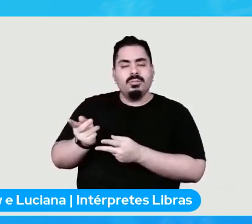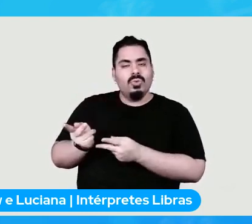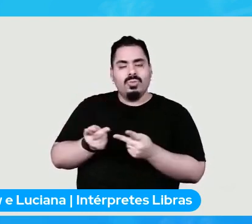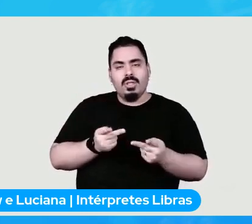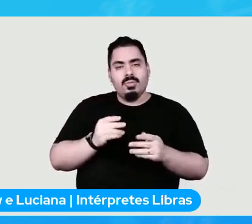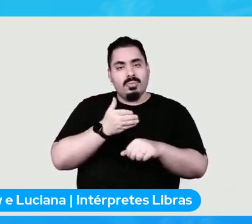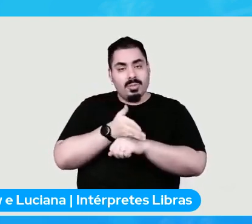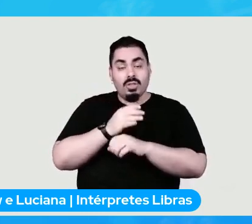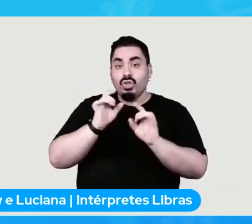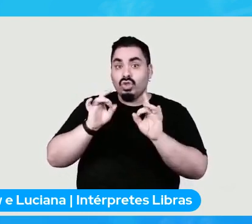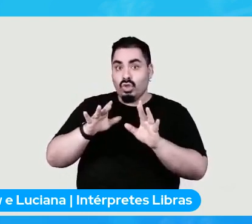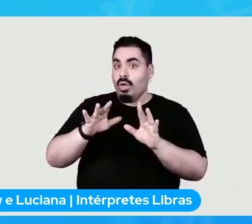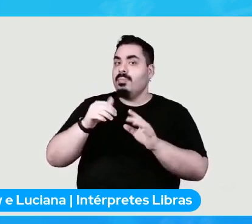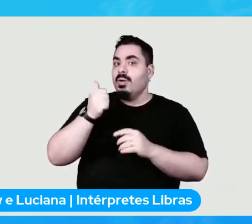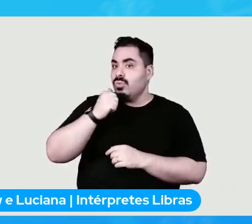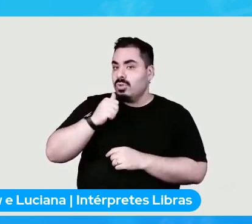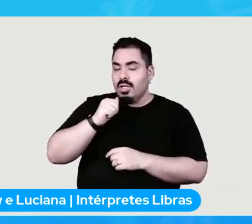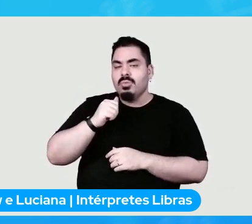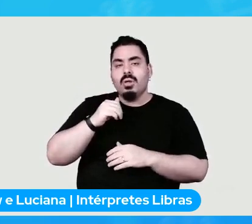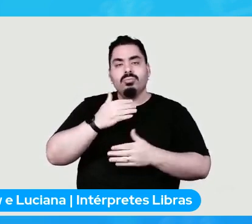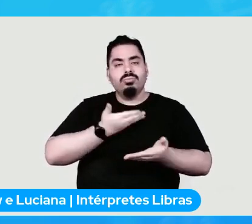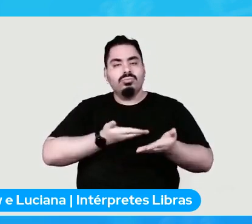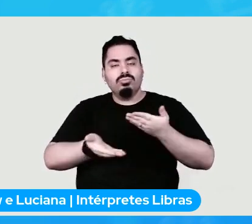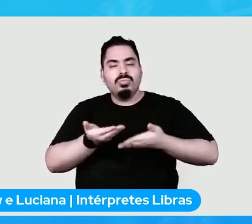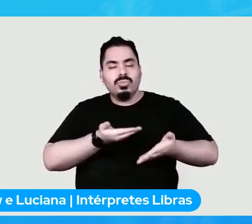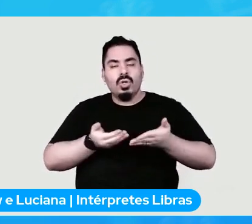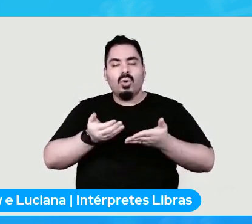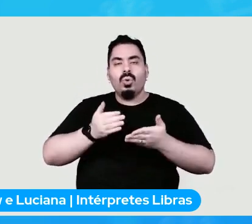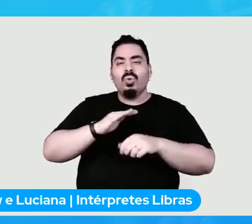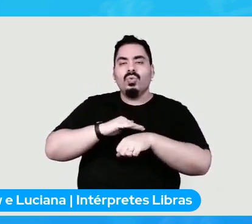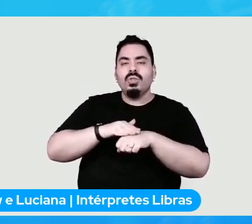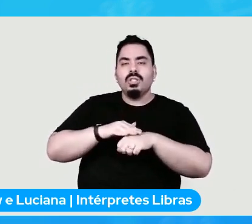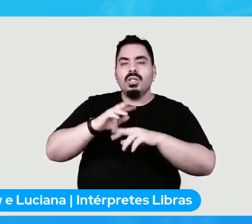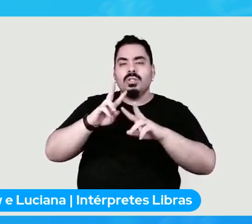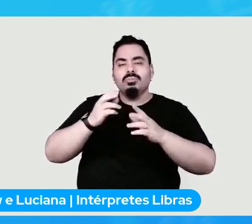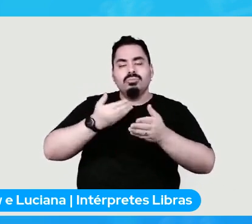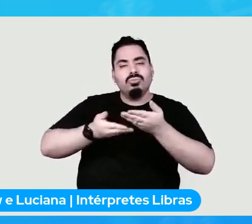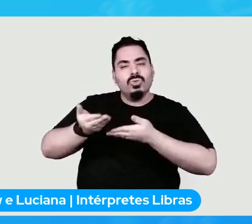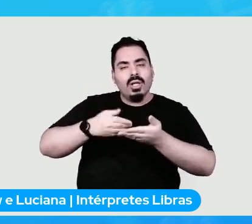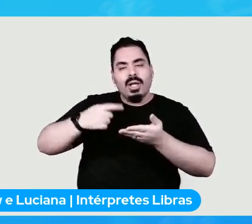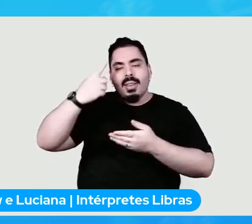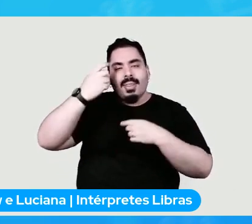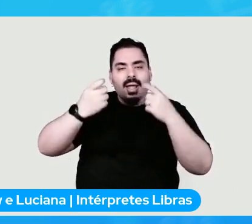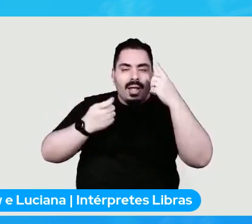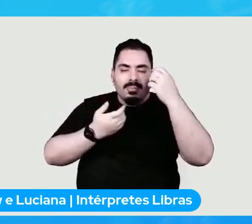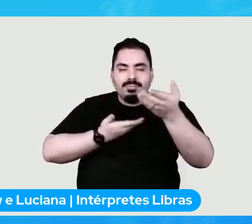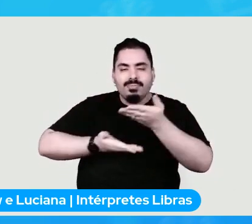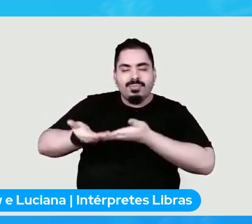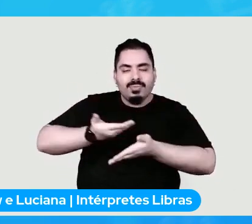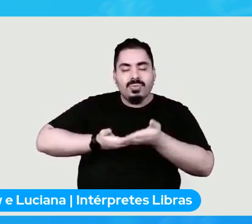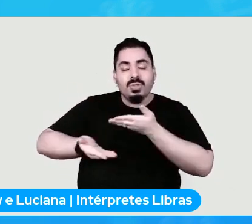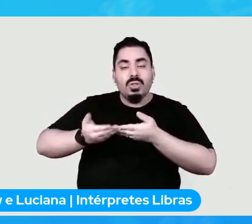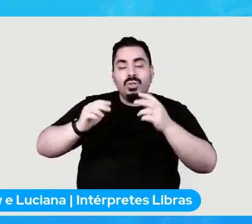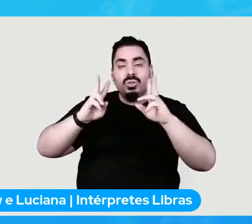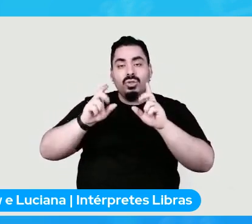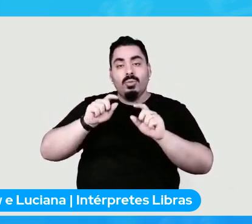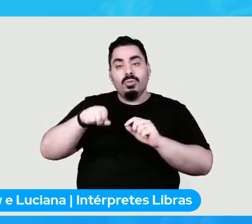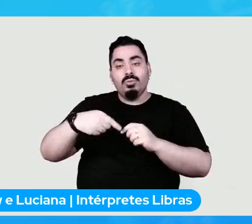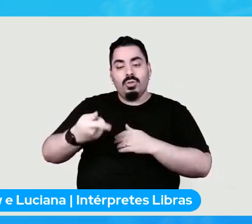locais, confraternizar e trocar ideias para os próximos passos das comunidades Pai Ladies no Brasil.